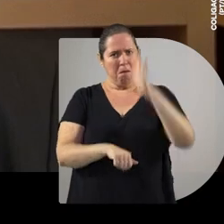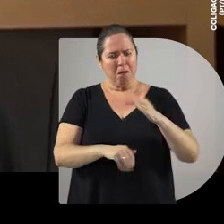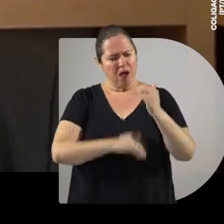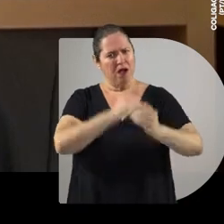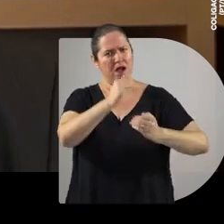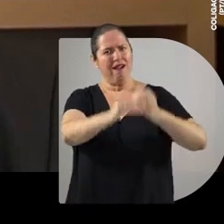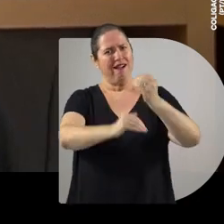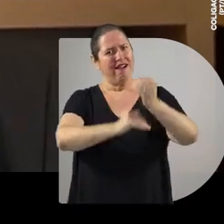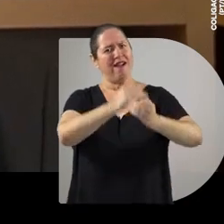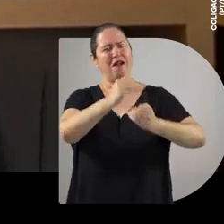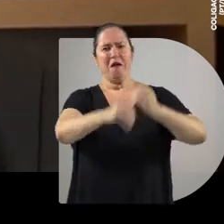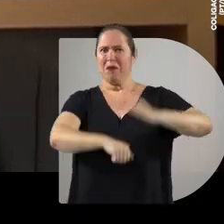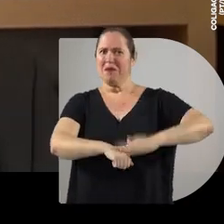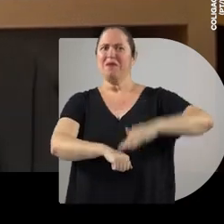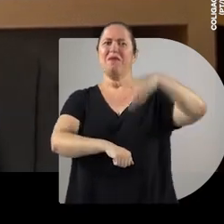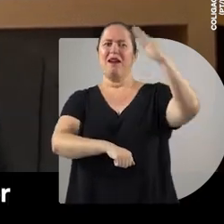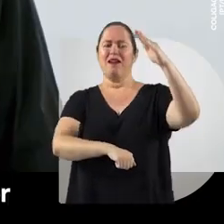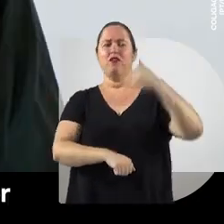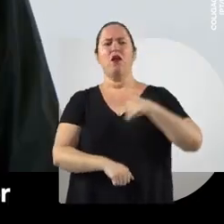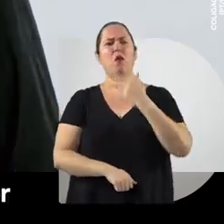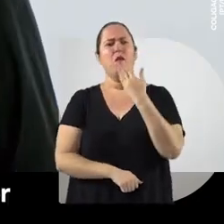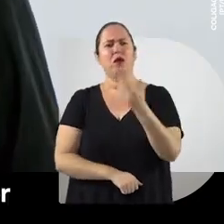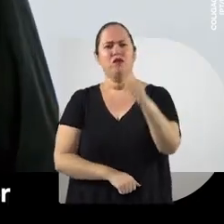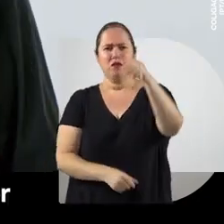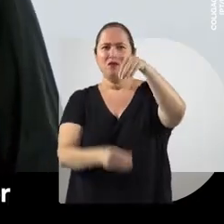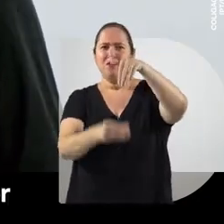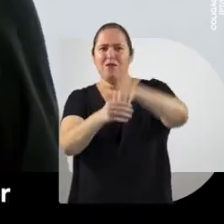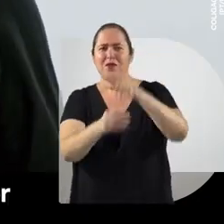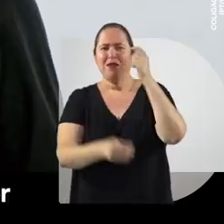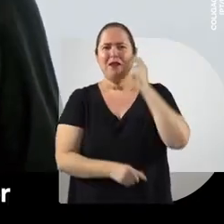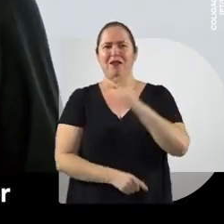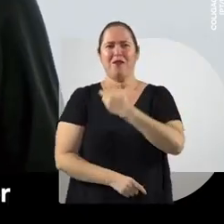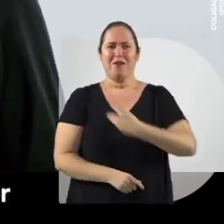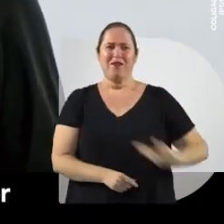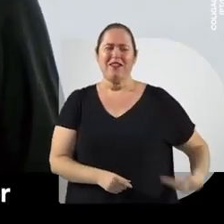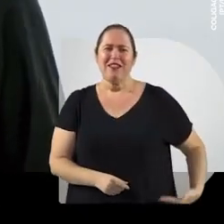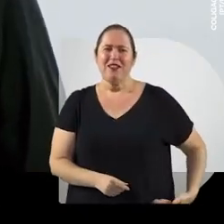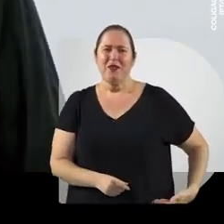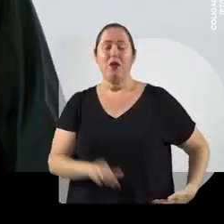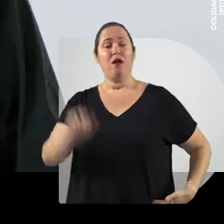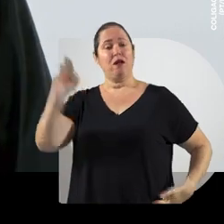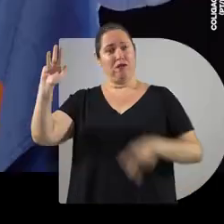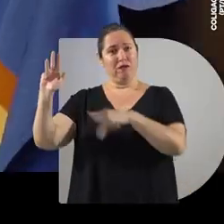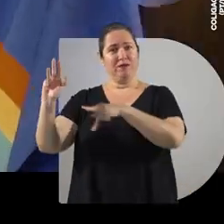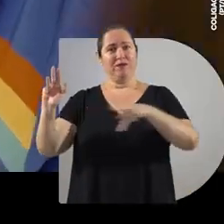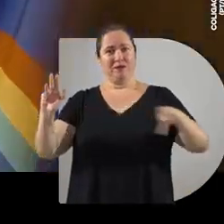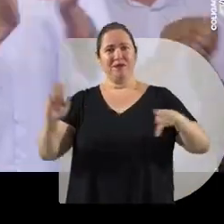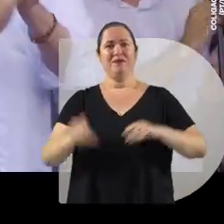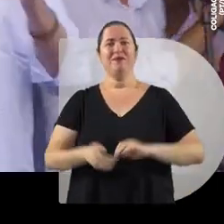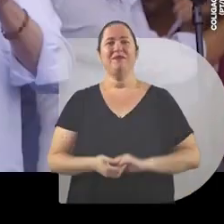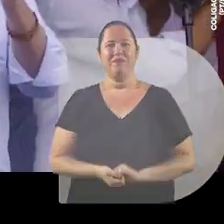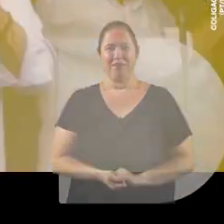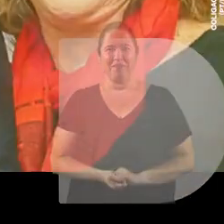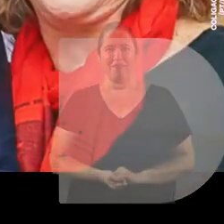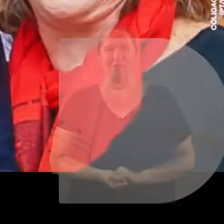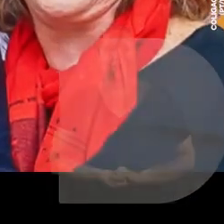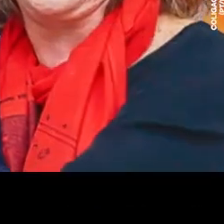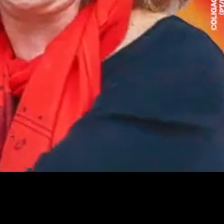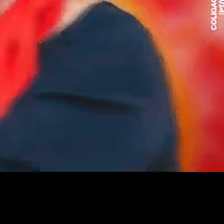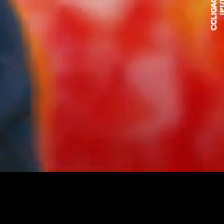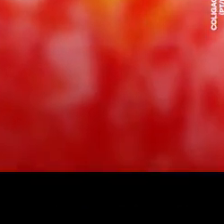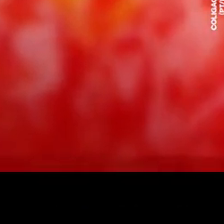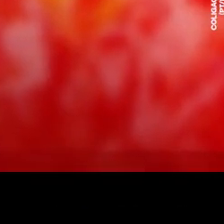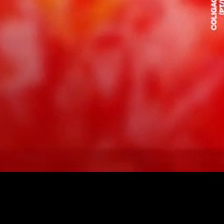poder avançar, se desenvolver cada vez mais. Peço seu voto de confiança em Danilo, governador, e Lula, presidente. Pernambuco.